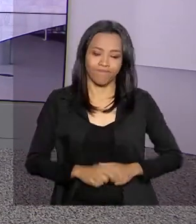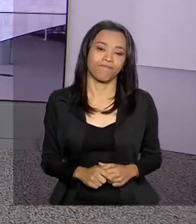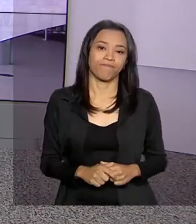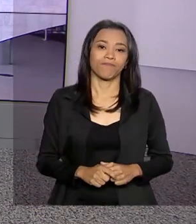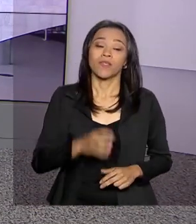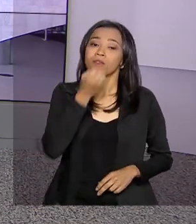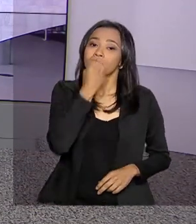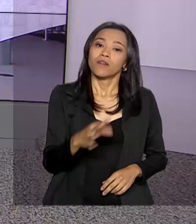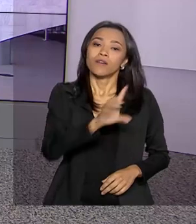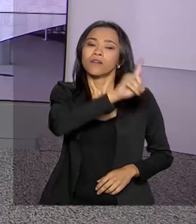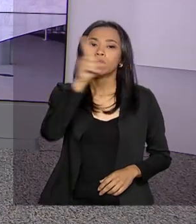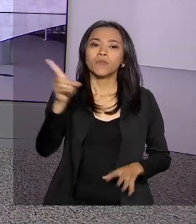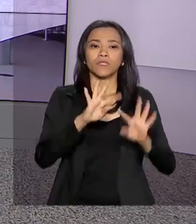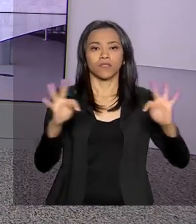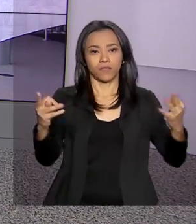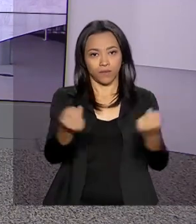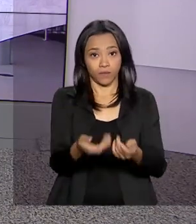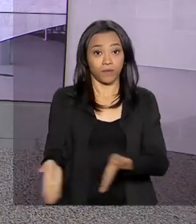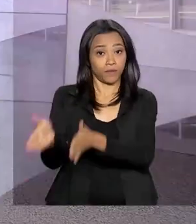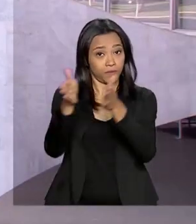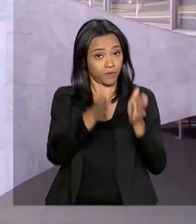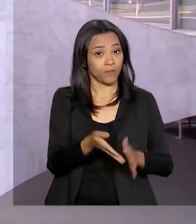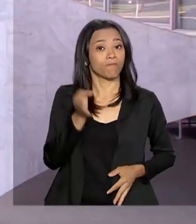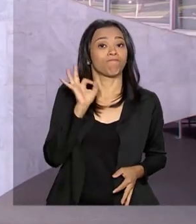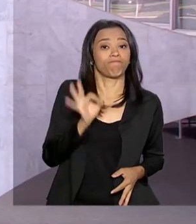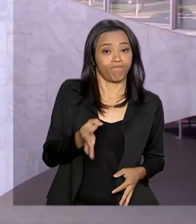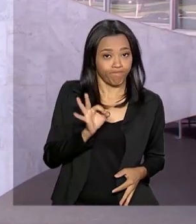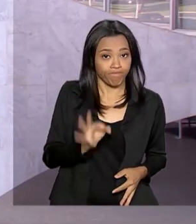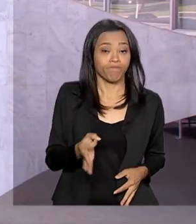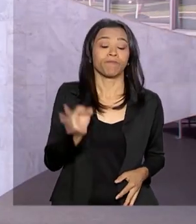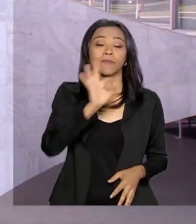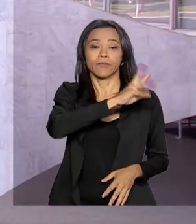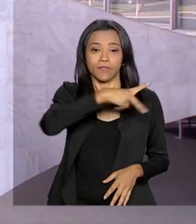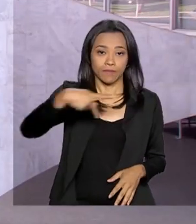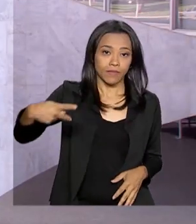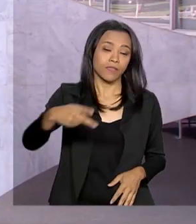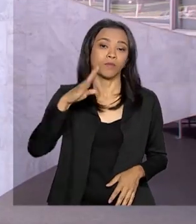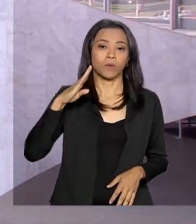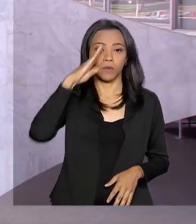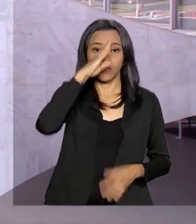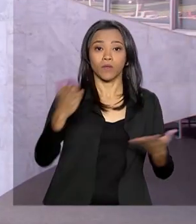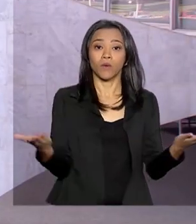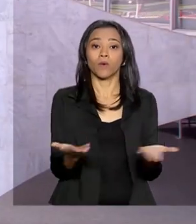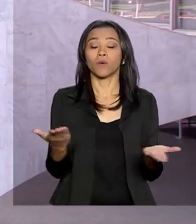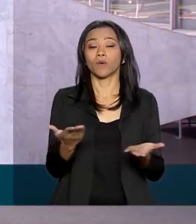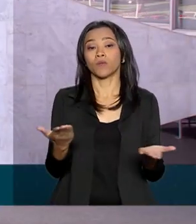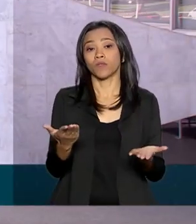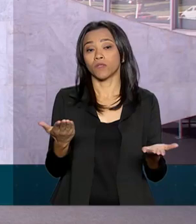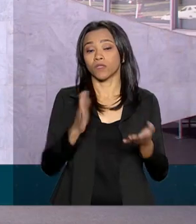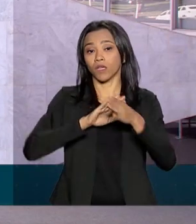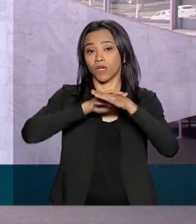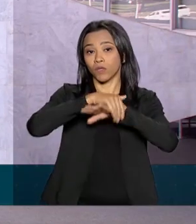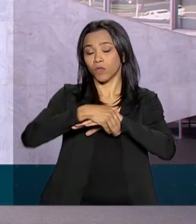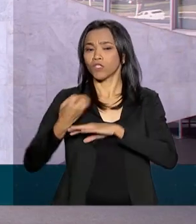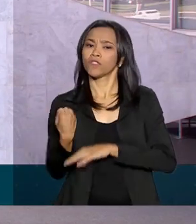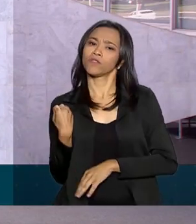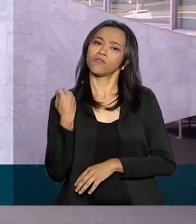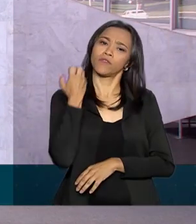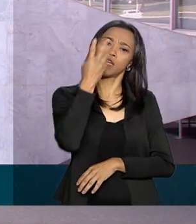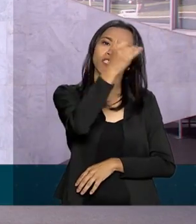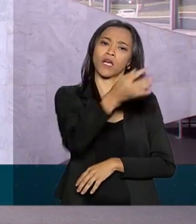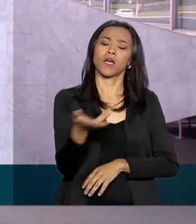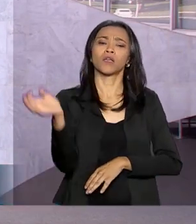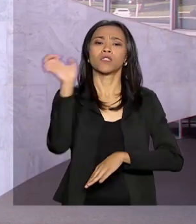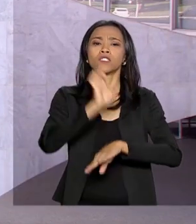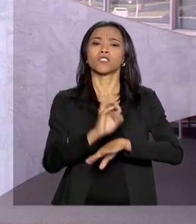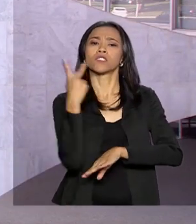Bom dia, Carla, bom dia a todos. É isso mesmo, Carla, o presidente Bolsonaro viaja hoje à noite pra Dallas, cidade que fica no